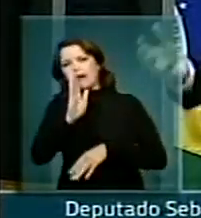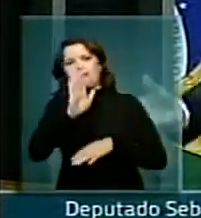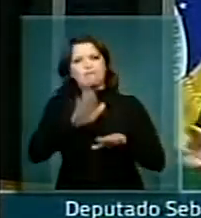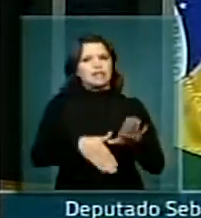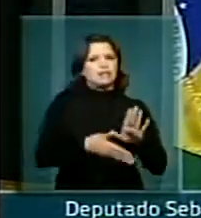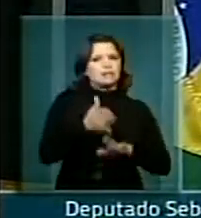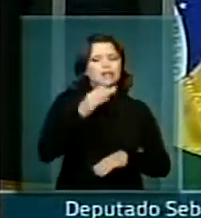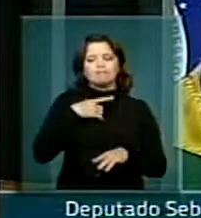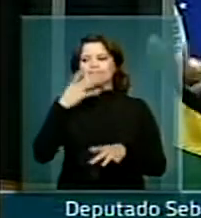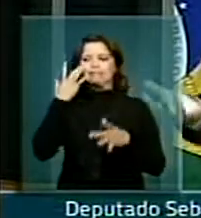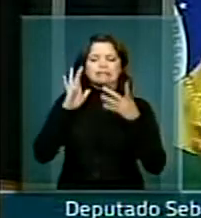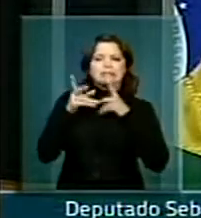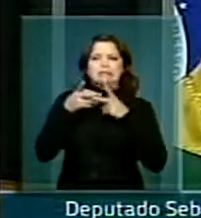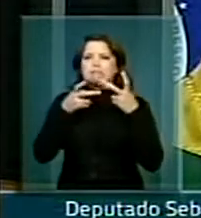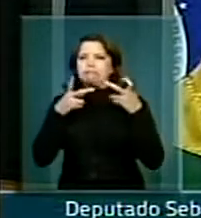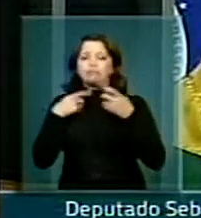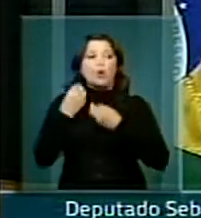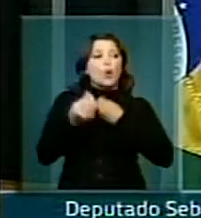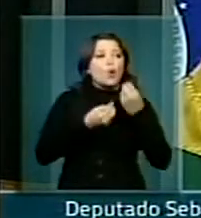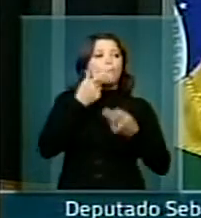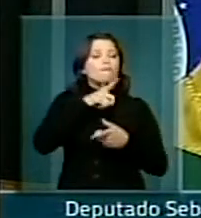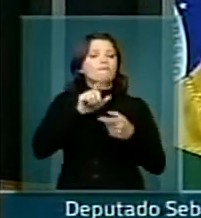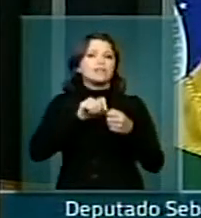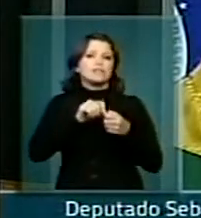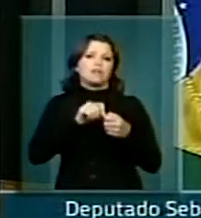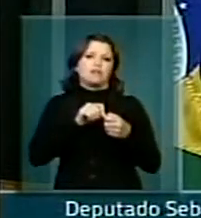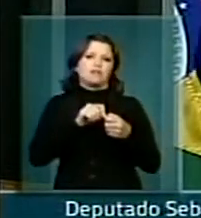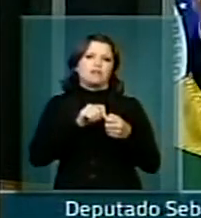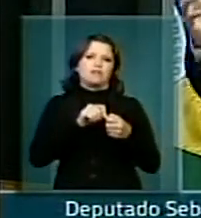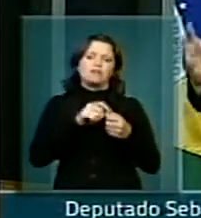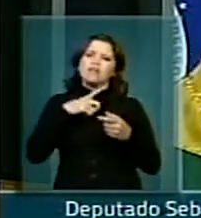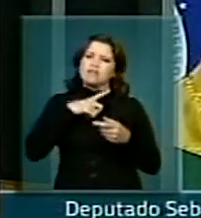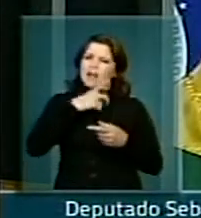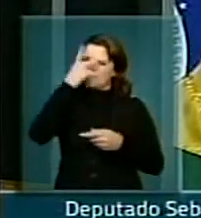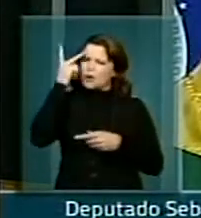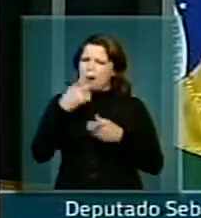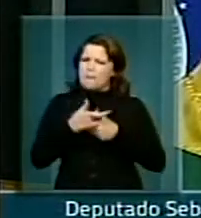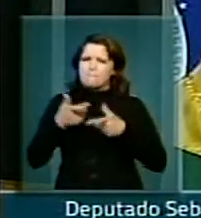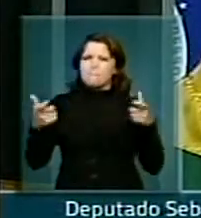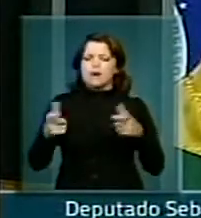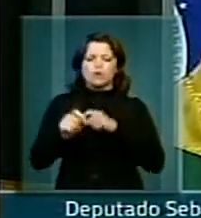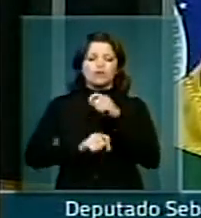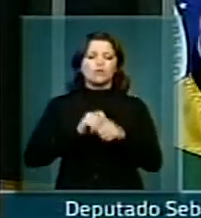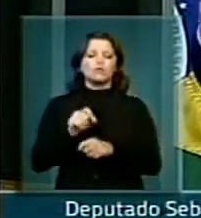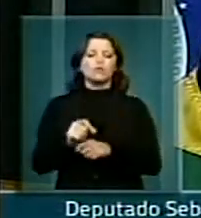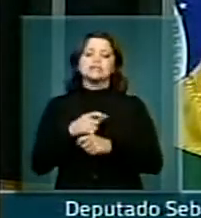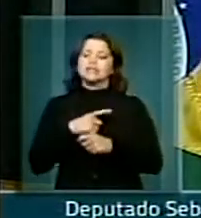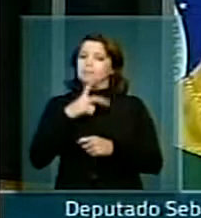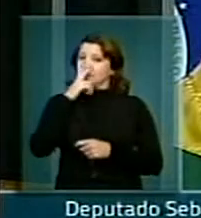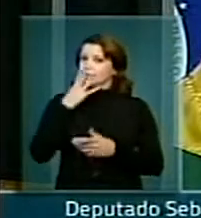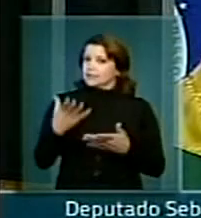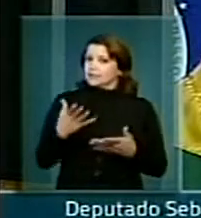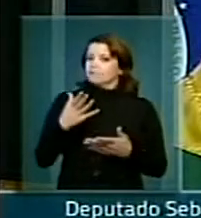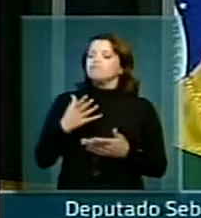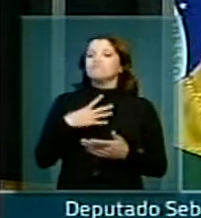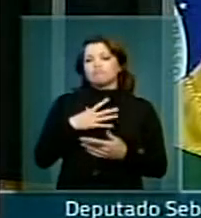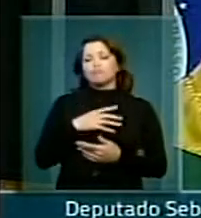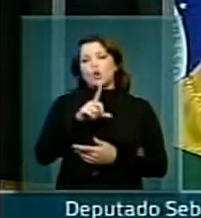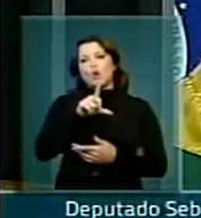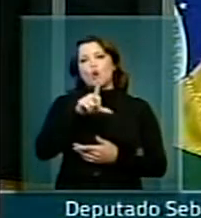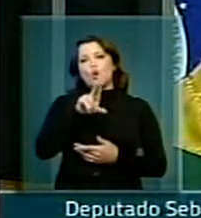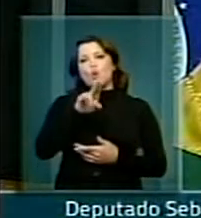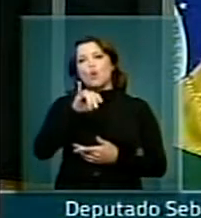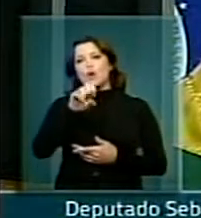especulação aí nos bastidores. Partidores têm uma boa impressão do ministro Luiz Sérgio.